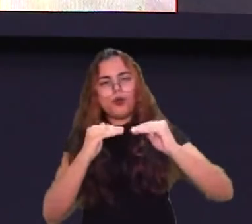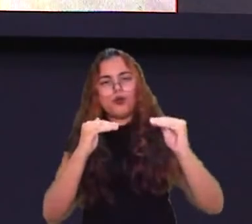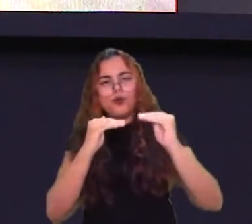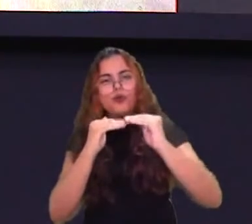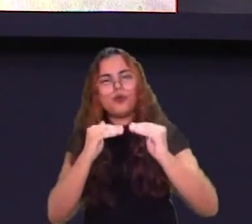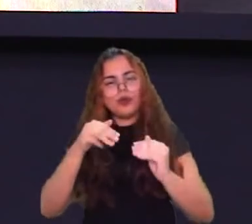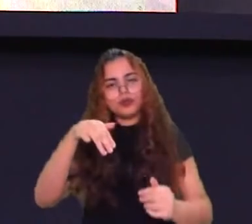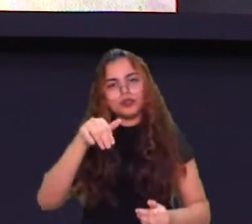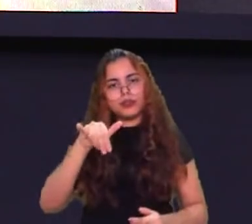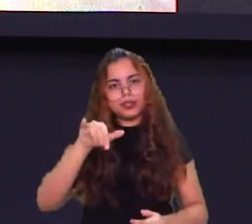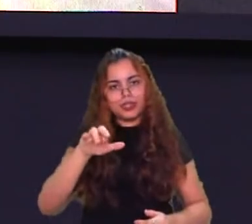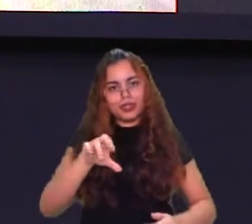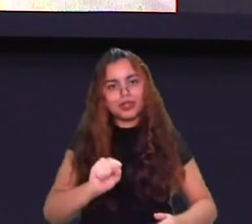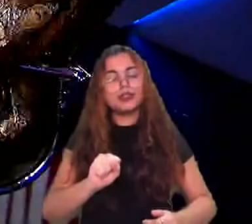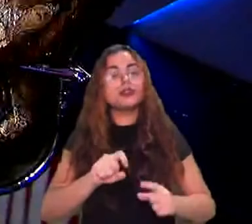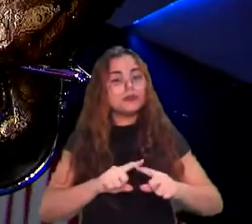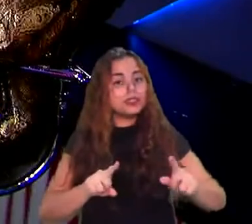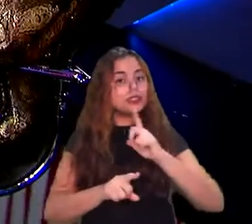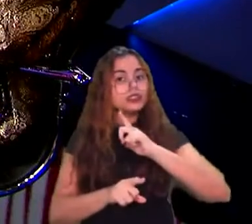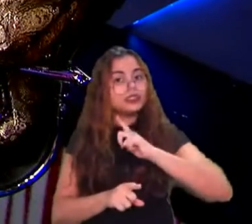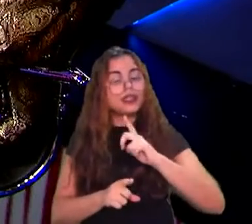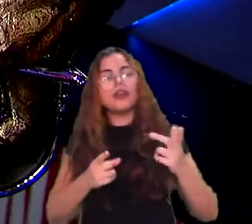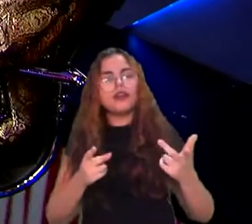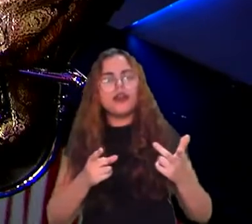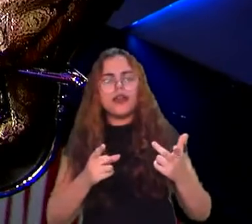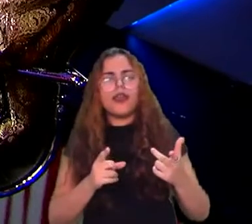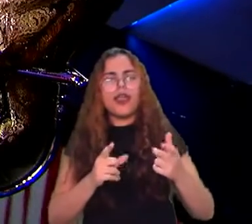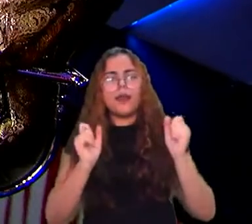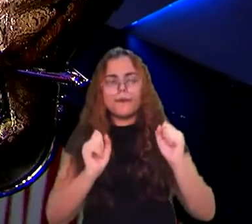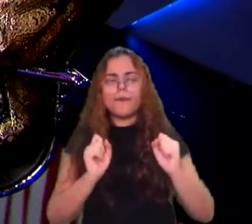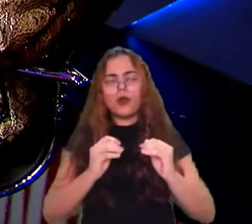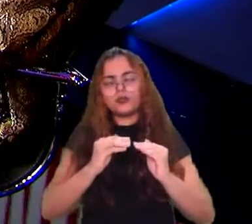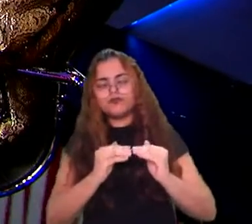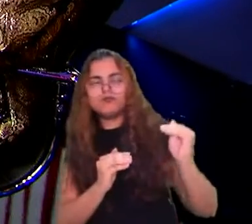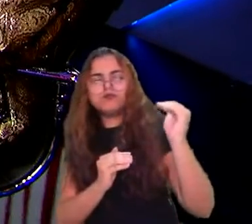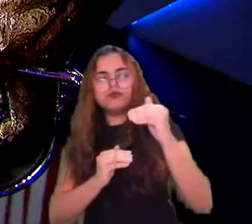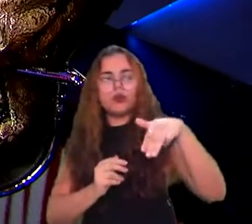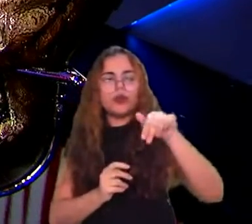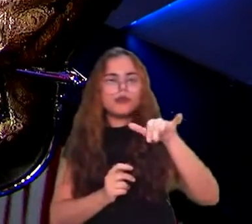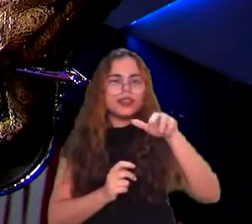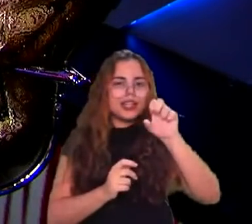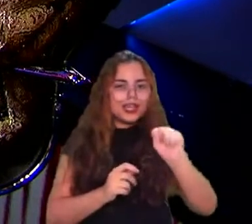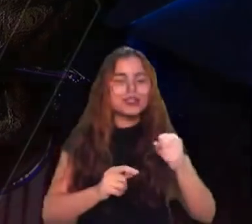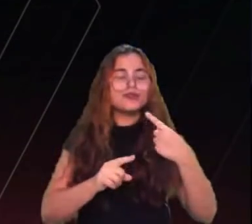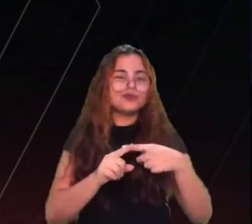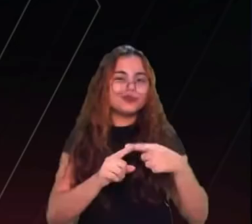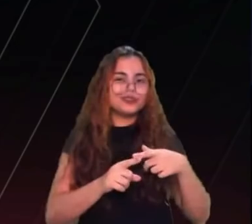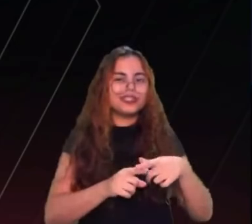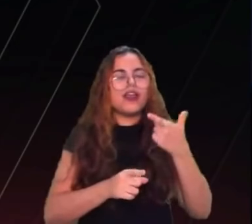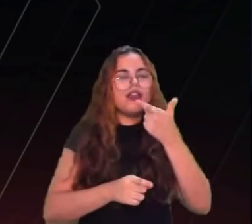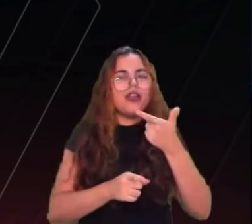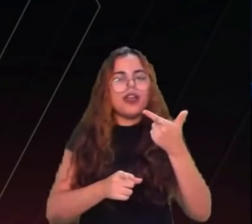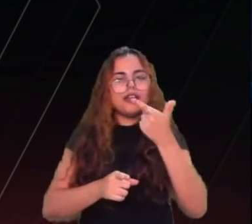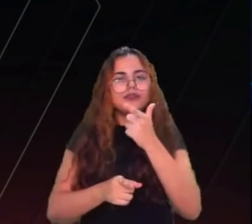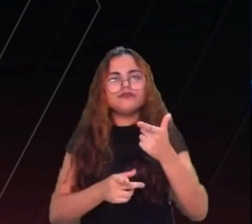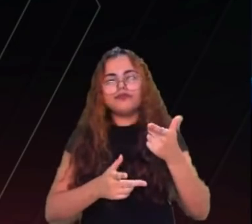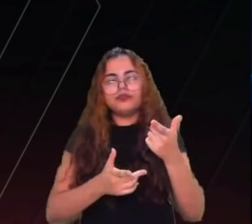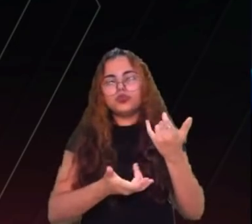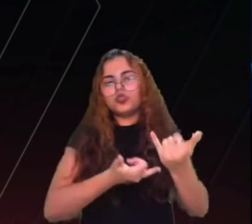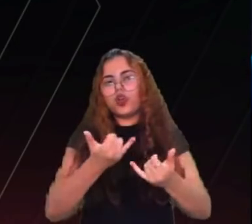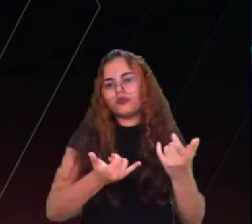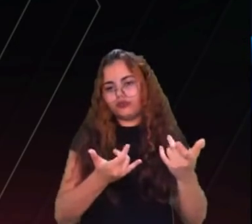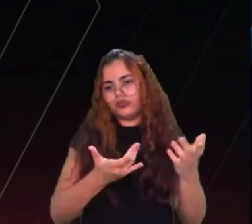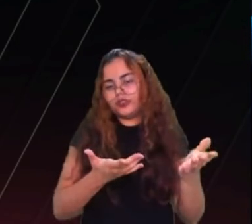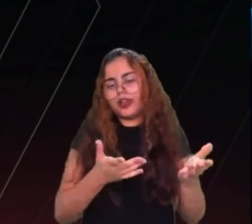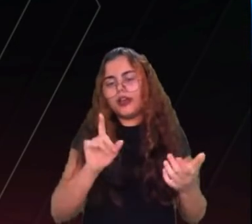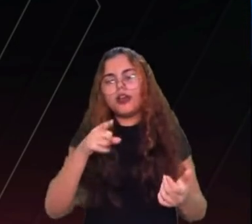Uma vitória. Vamos dar uma olhadinha na classificação. E fala pra gente um pouquinho, Kaká. Como é que tá essa questão aí? O futuro de vocês, essas próximas rodadas. Tem uma pedeira pela